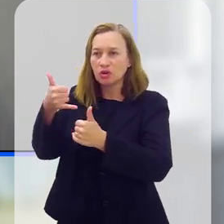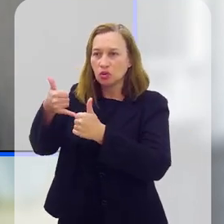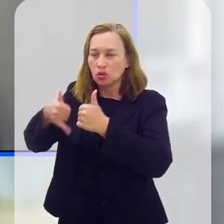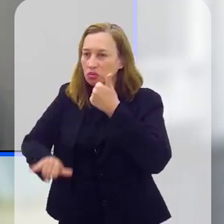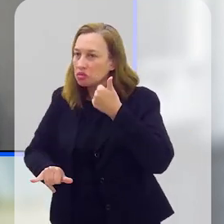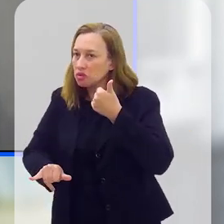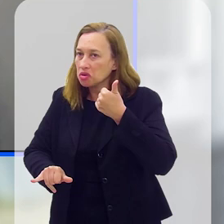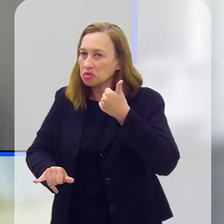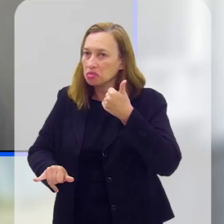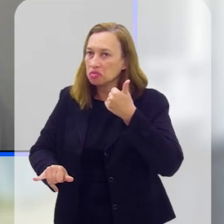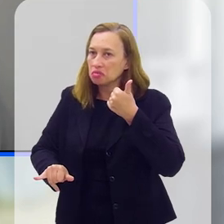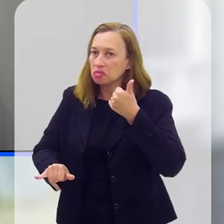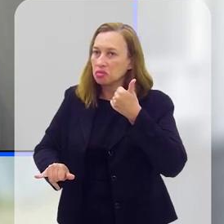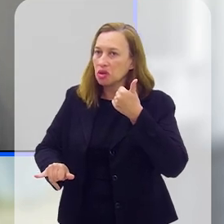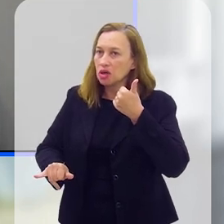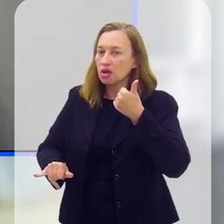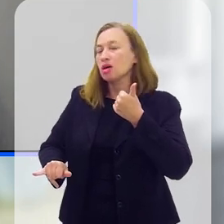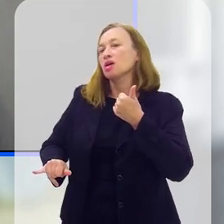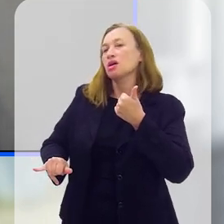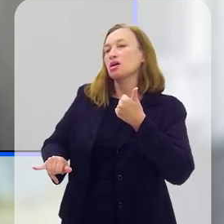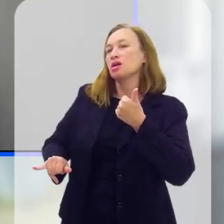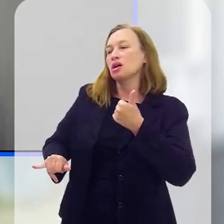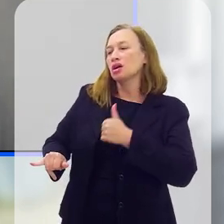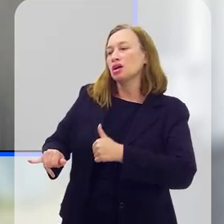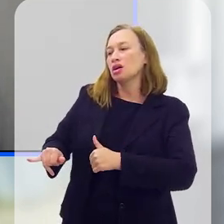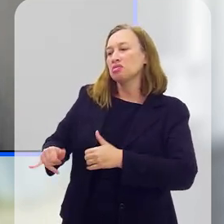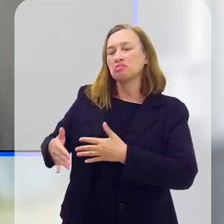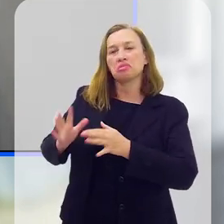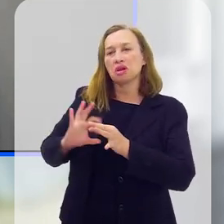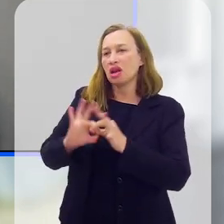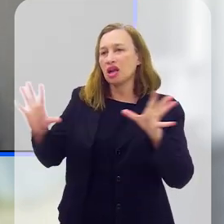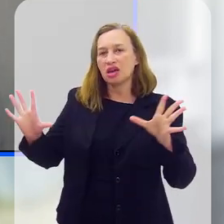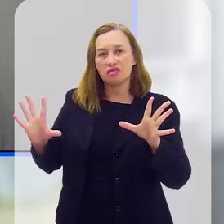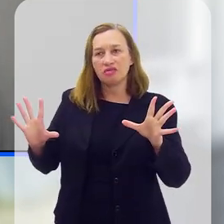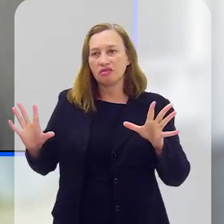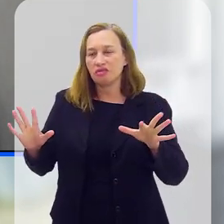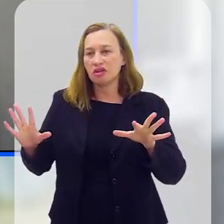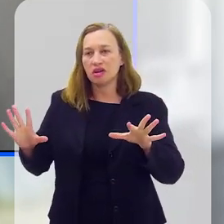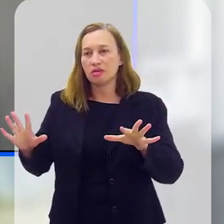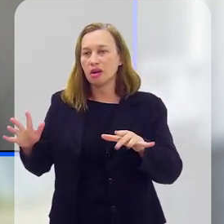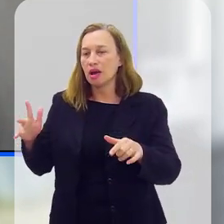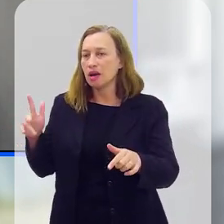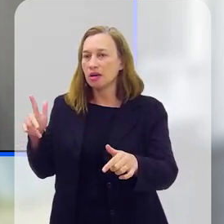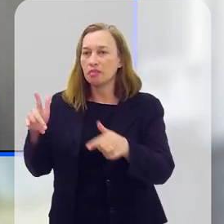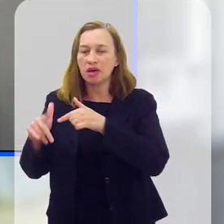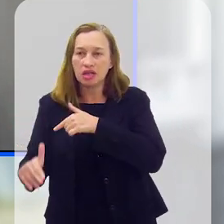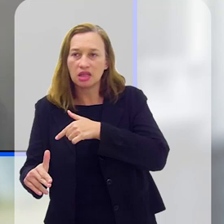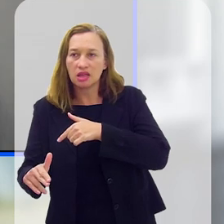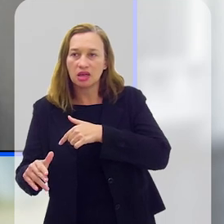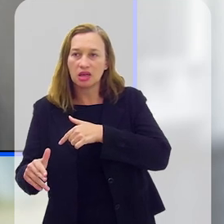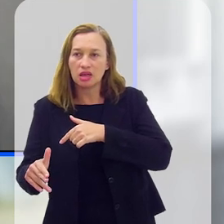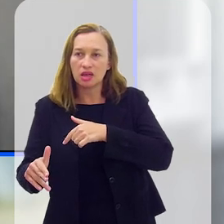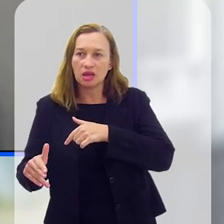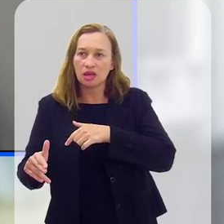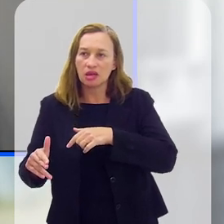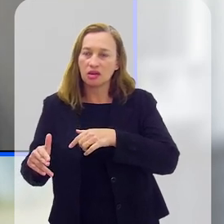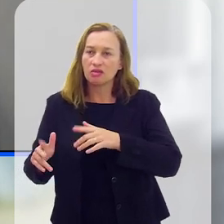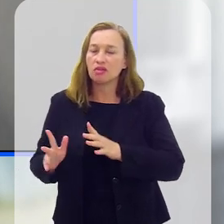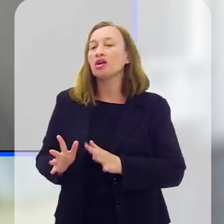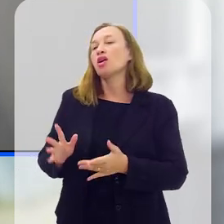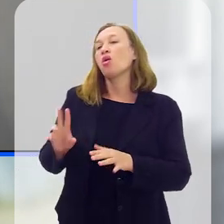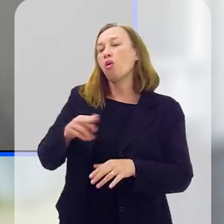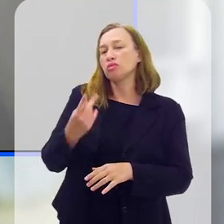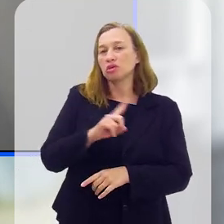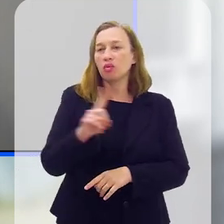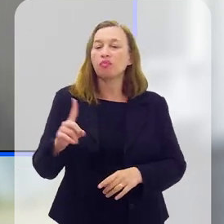a conversa no momento em que ela quiser, ela liga quando quiser, fala sobre o que quiser, ela é livre para falar o que